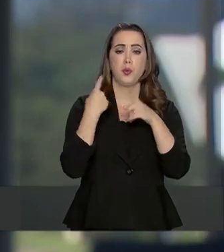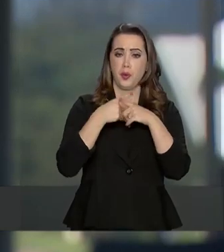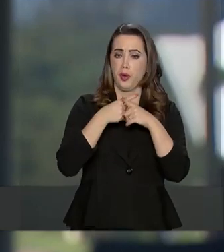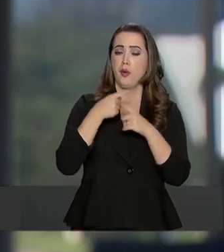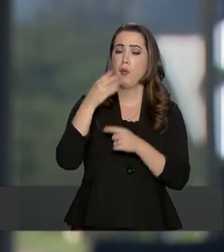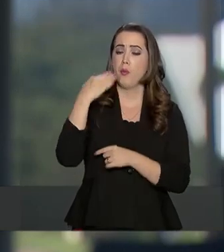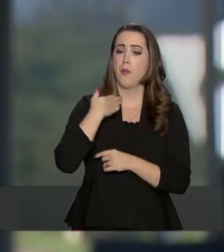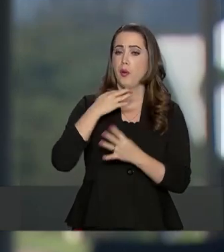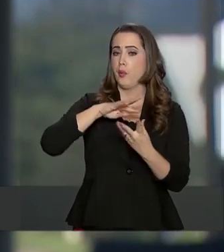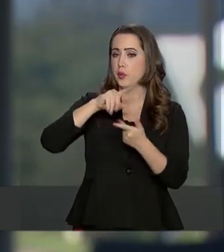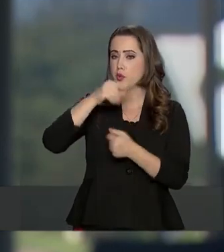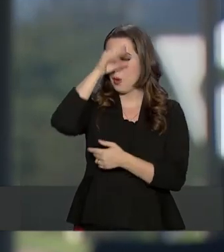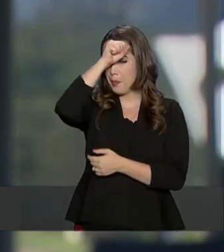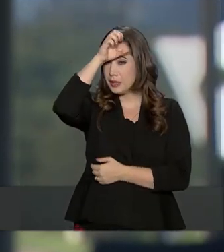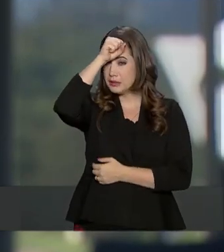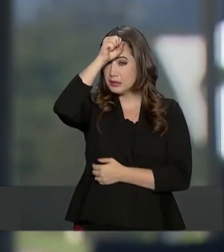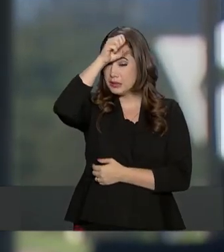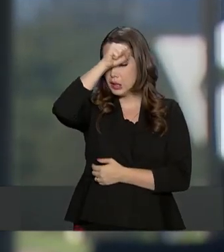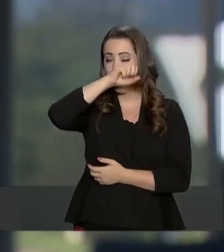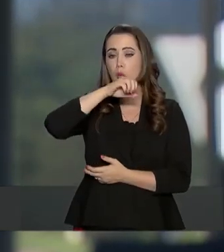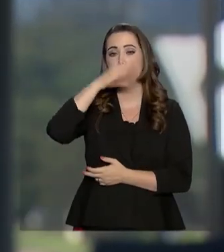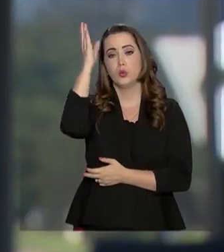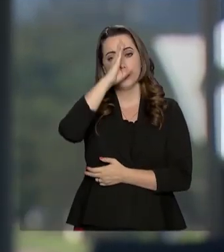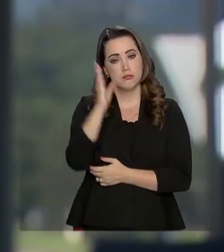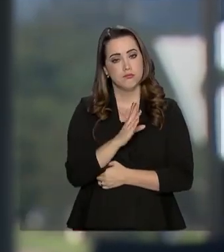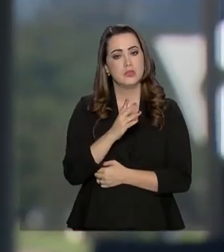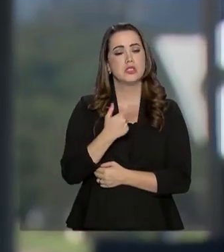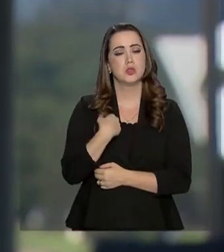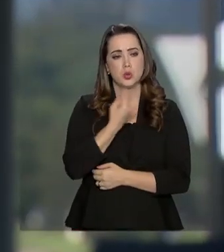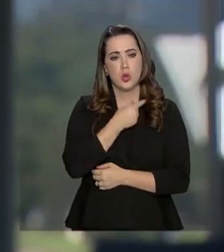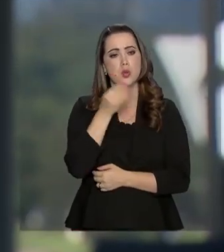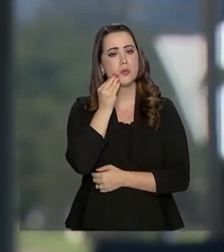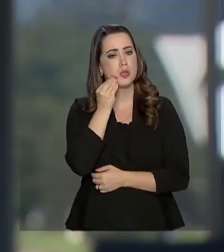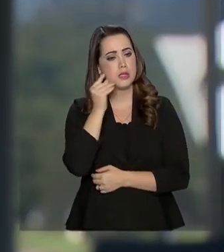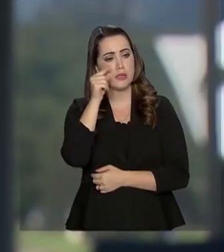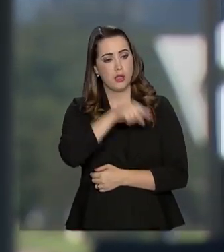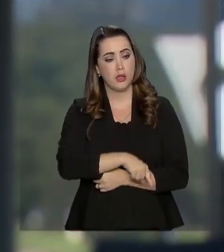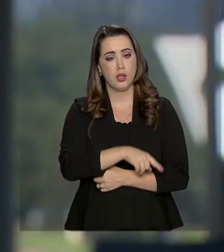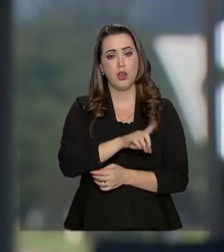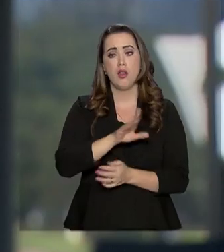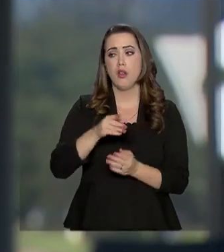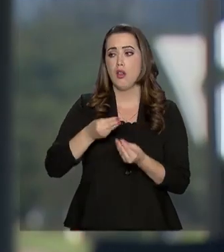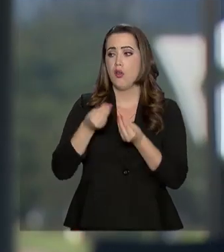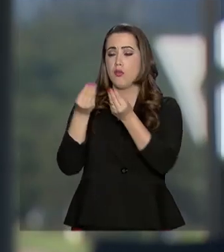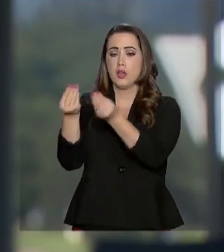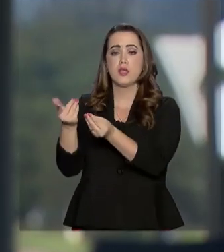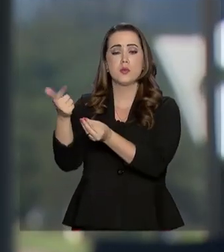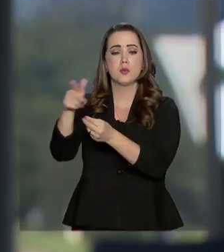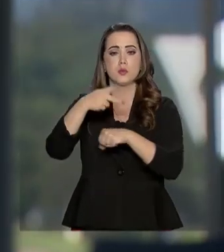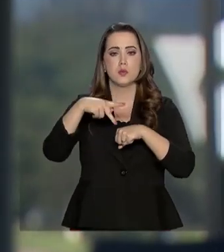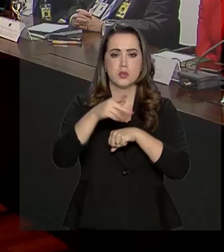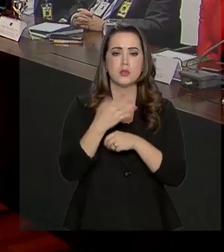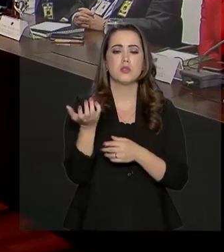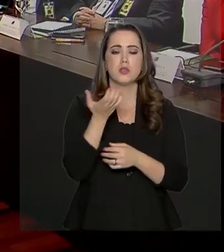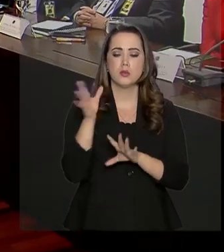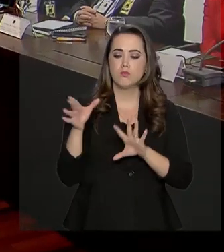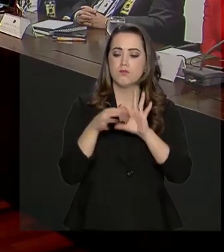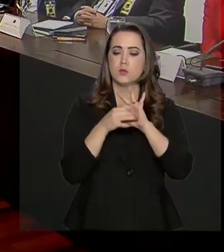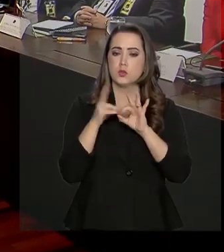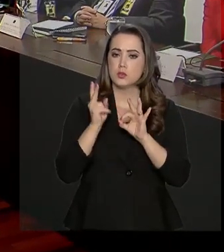do Brasil, das experiências que levamos para outros países, e, portanto, é uma parceria que nós esperamos continuar tão forte como até agora.